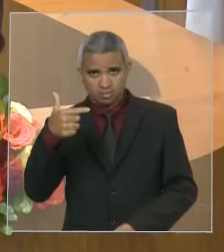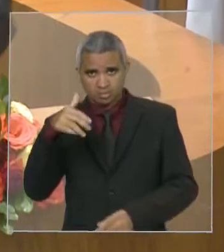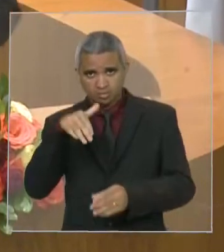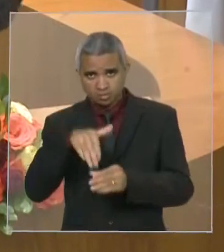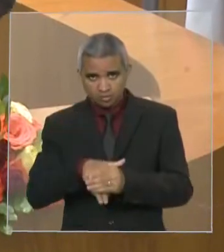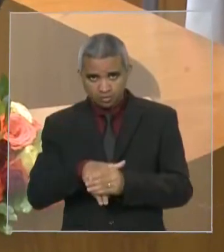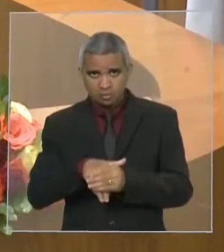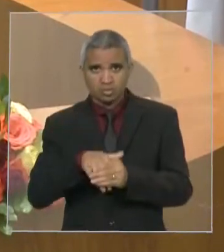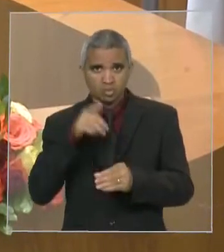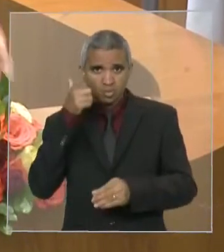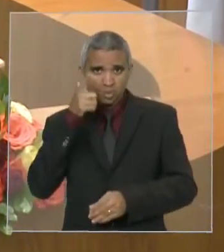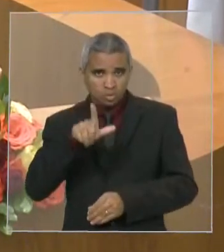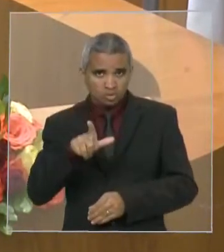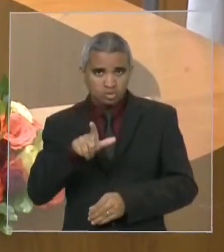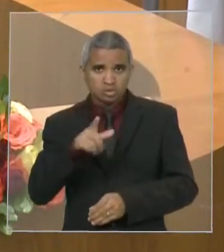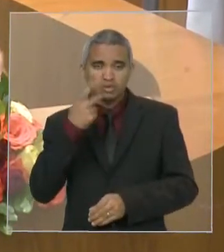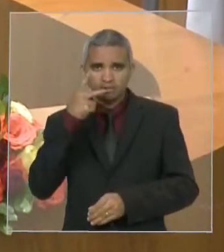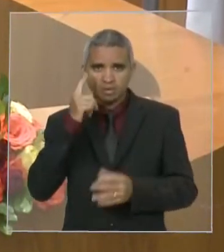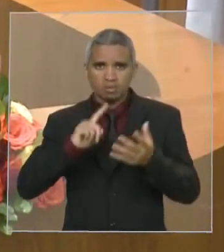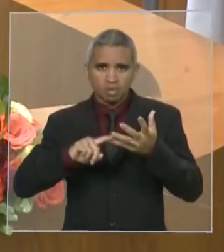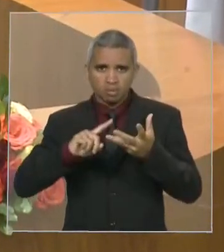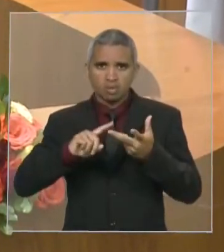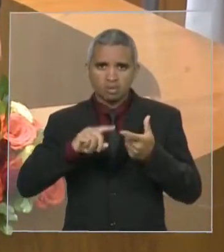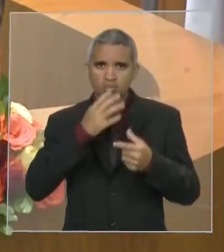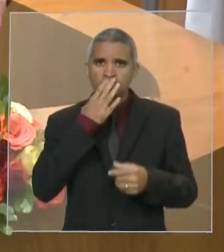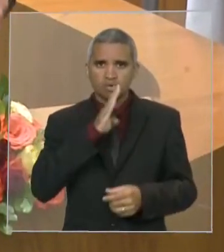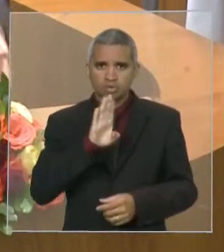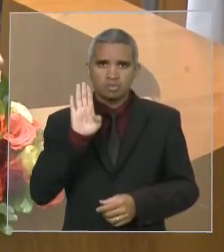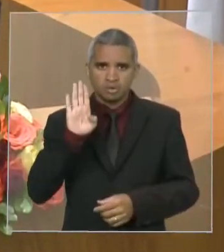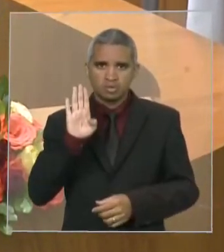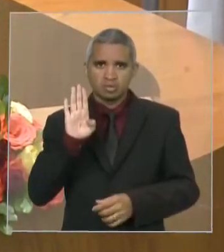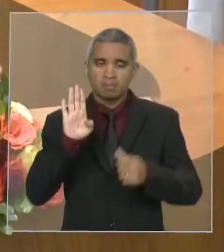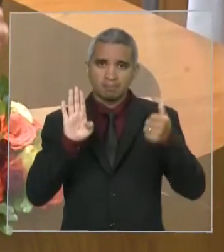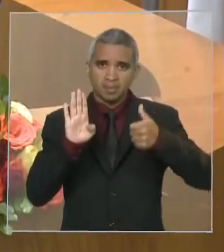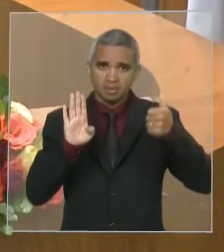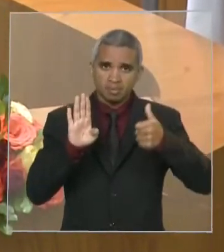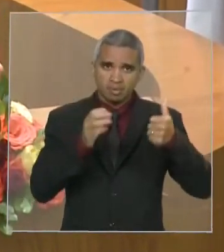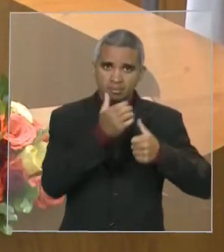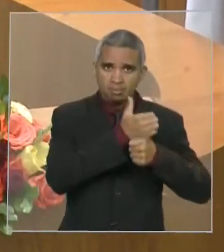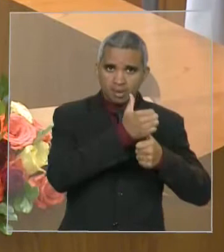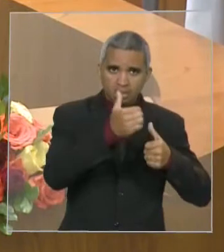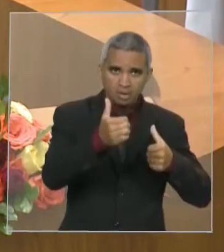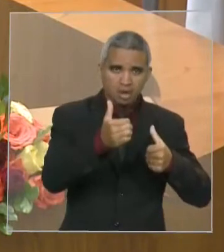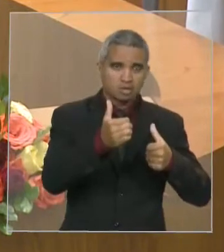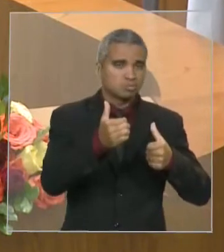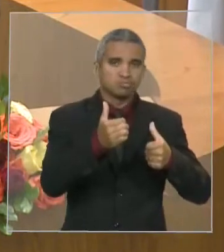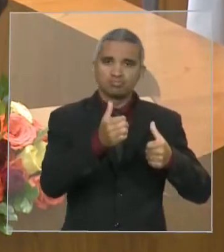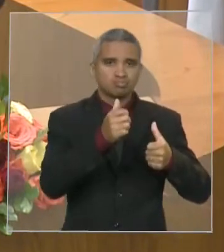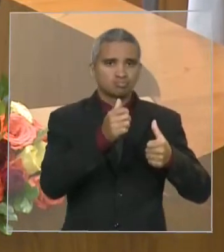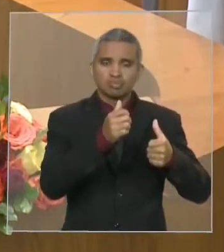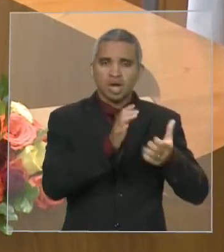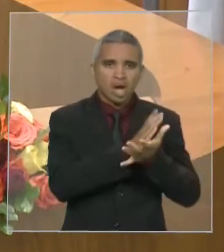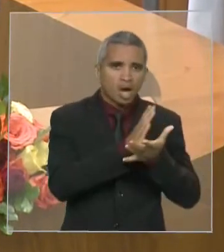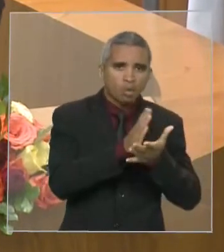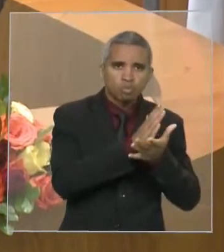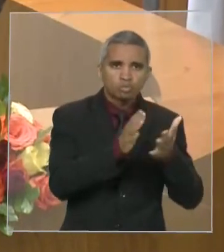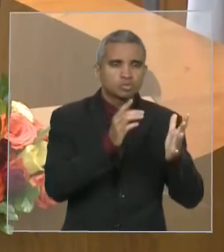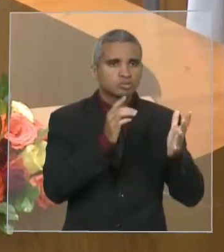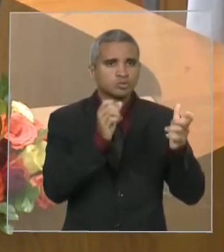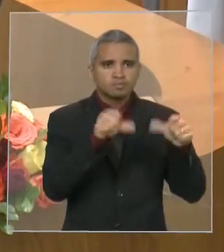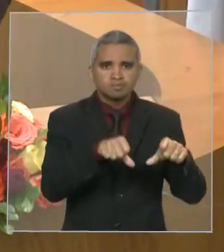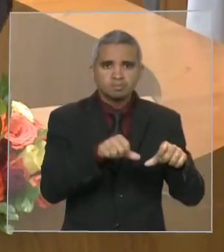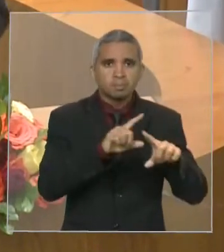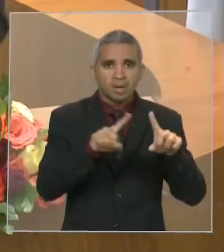Não foi possível fazer tudo no primeiro mandato. O povo de Timon entendeu, compreendeu e reconduziu novamente a Prefeitura para que a gente pudesse